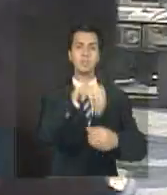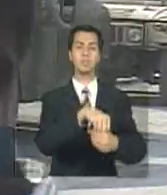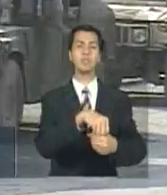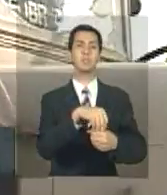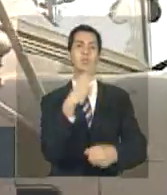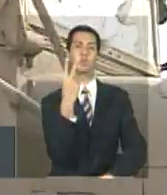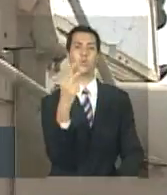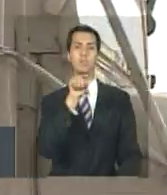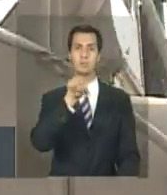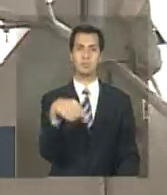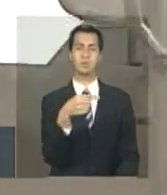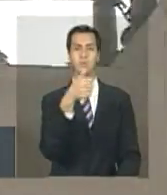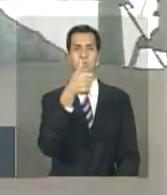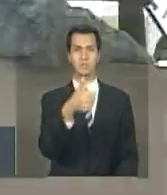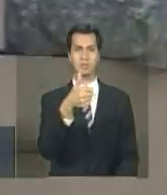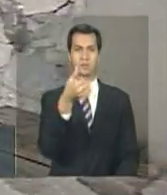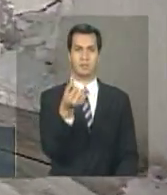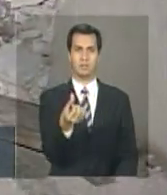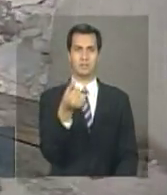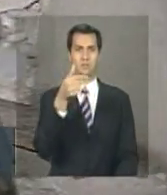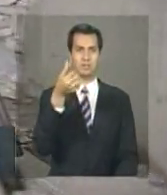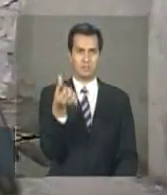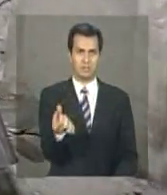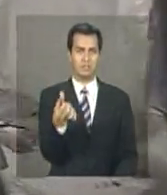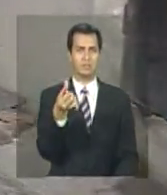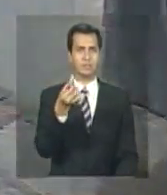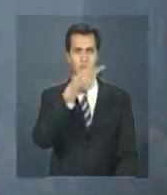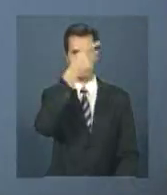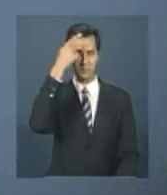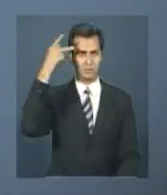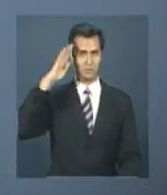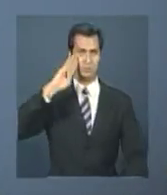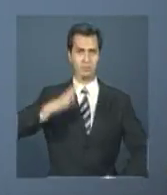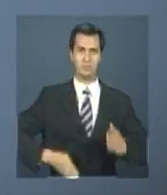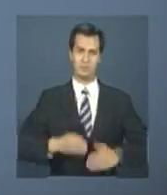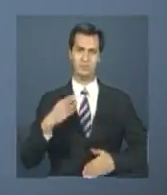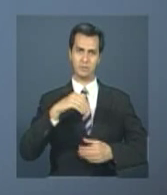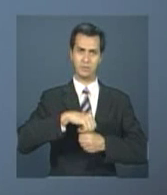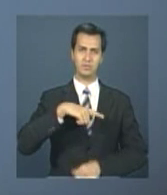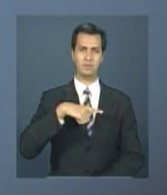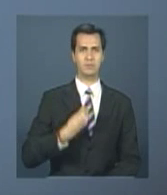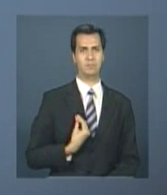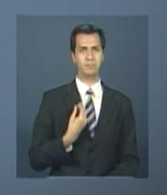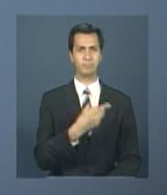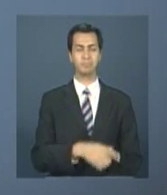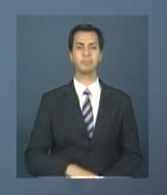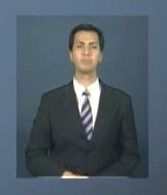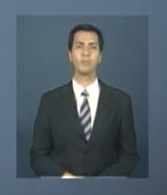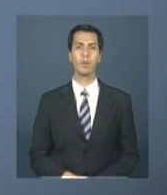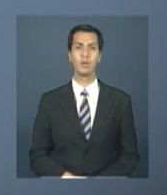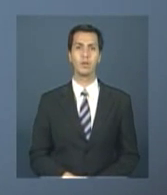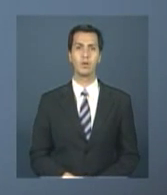é de 2.166 militares. Bom, e ainda hoje, na